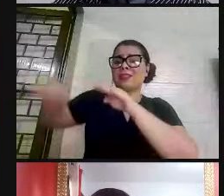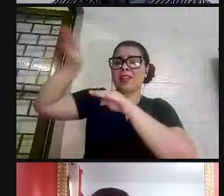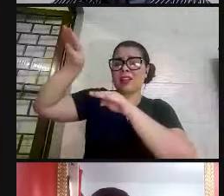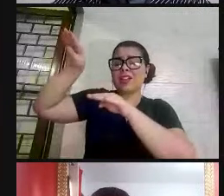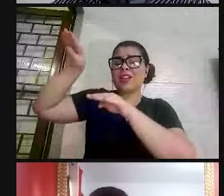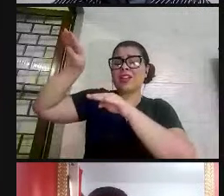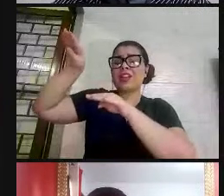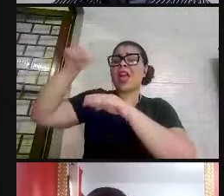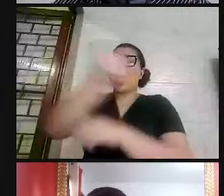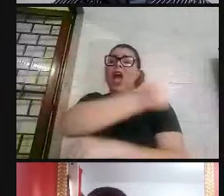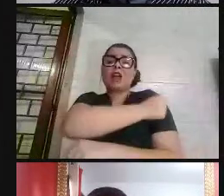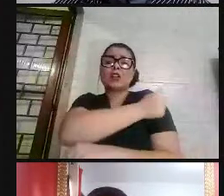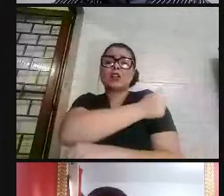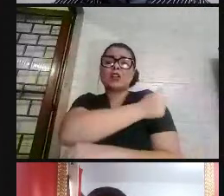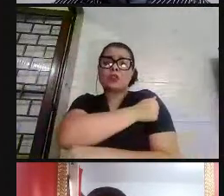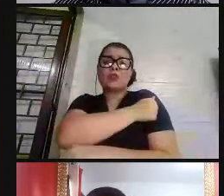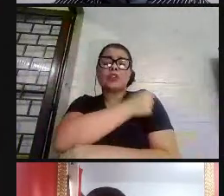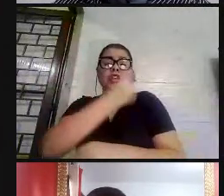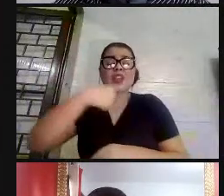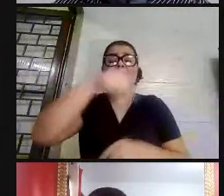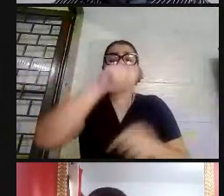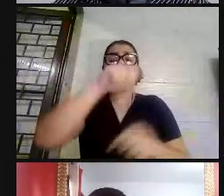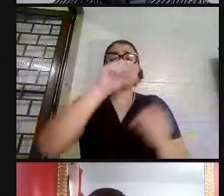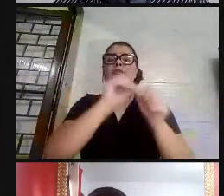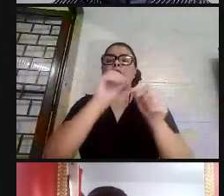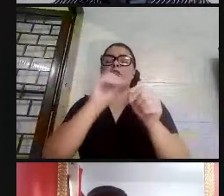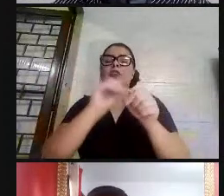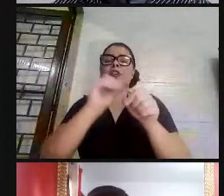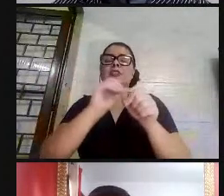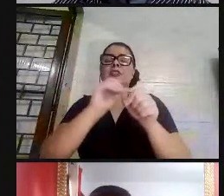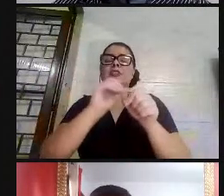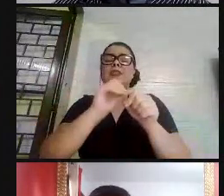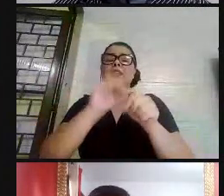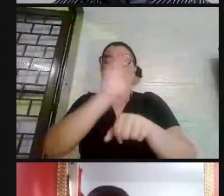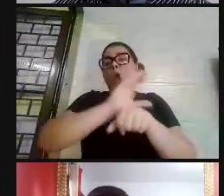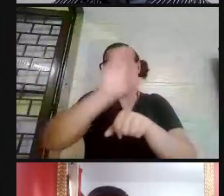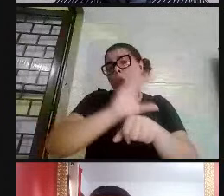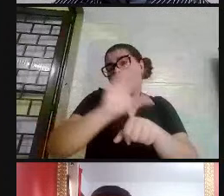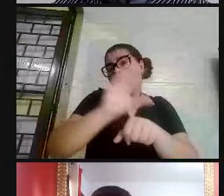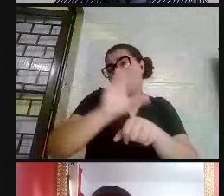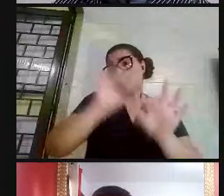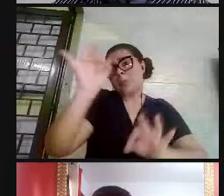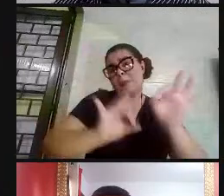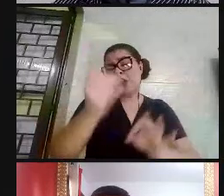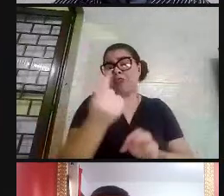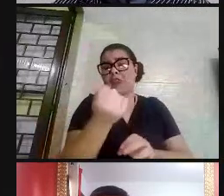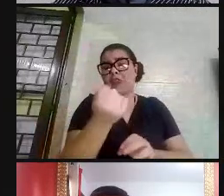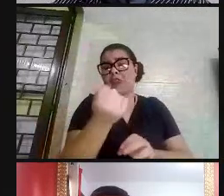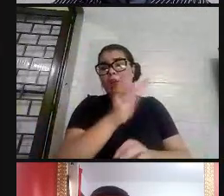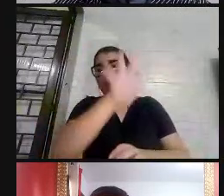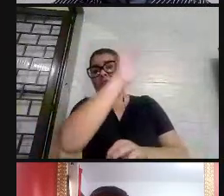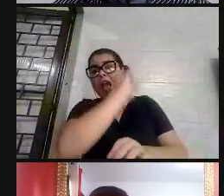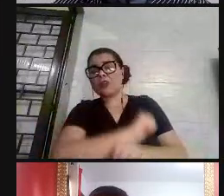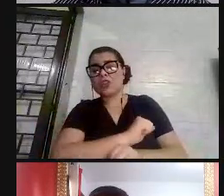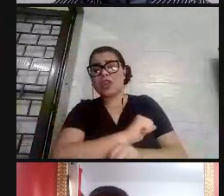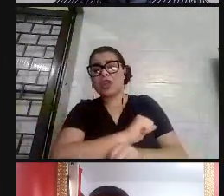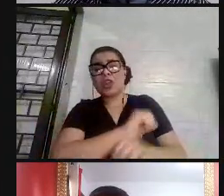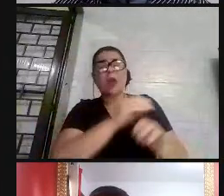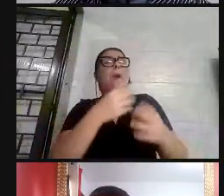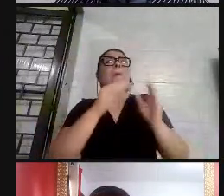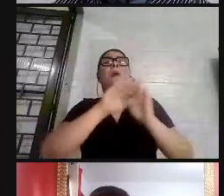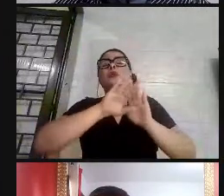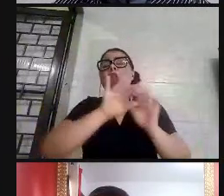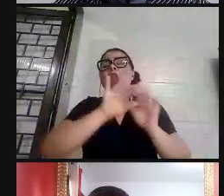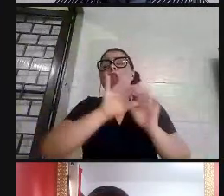alunos que foram para os cursos preparatórios caros, distantes da nossa realidade,